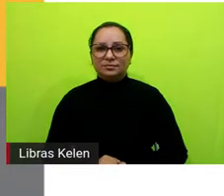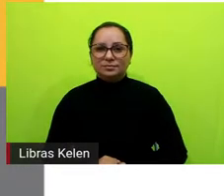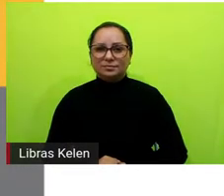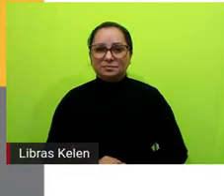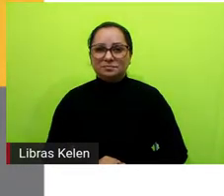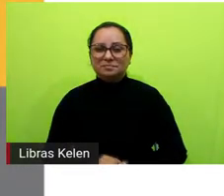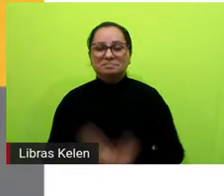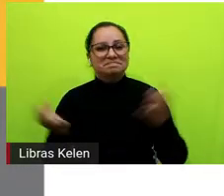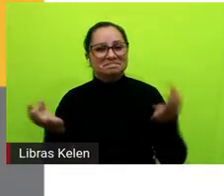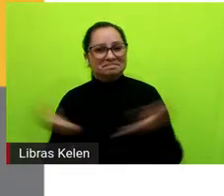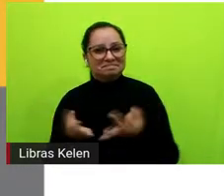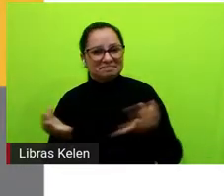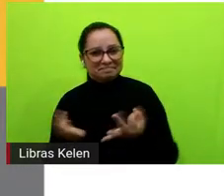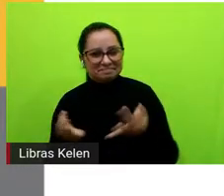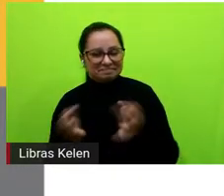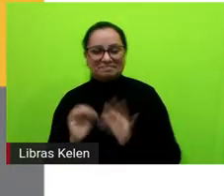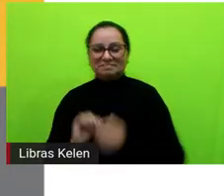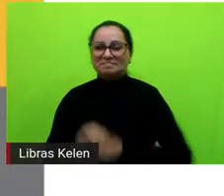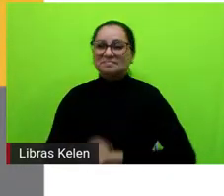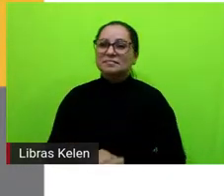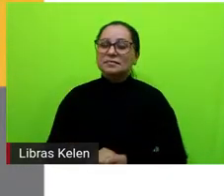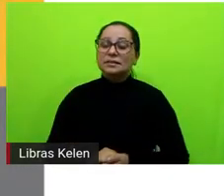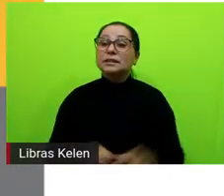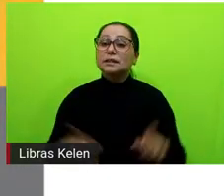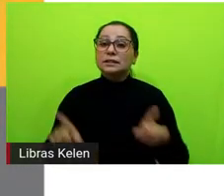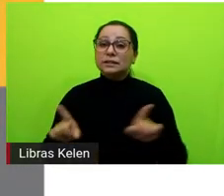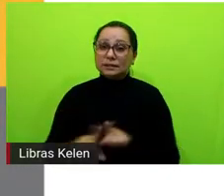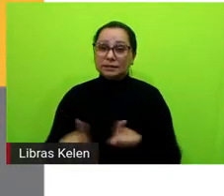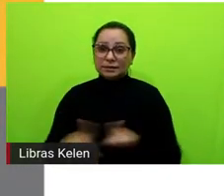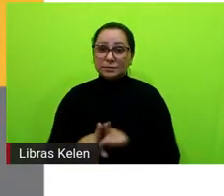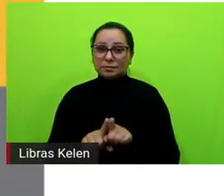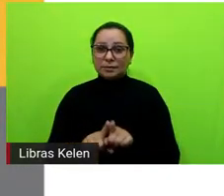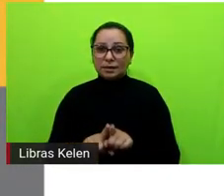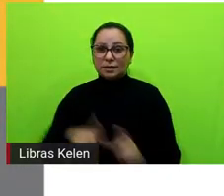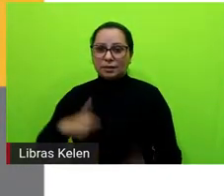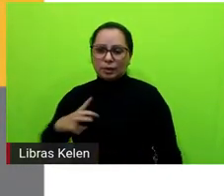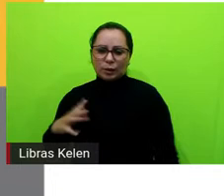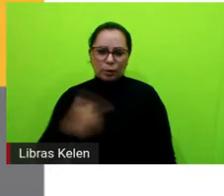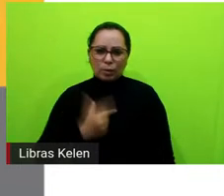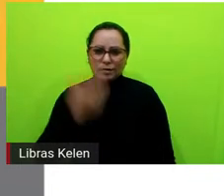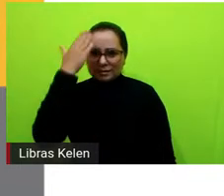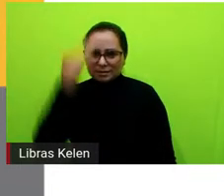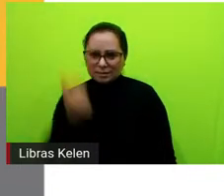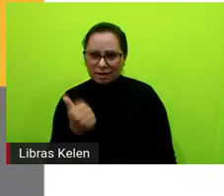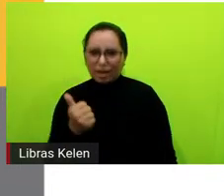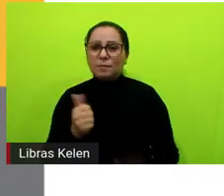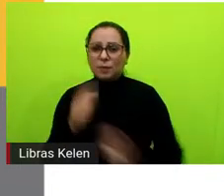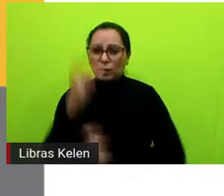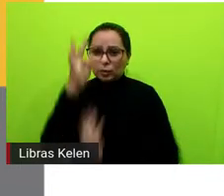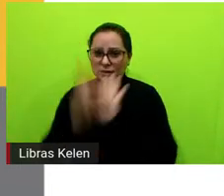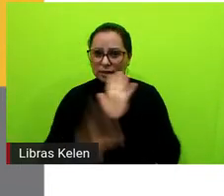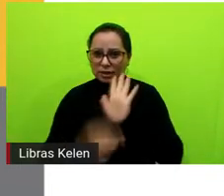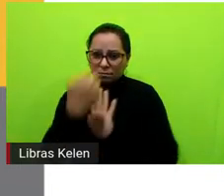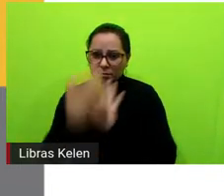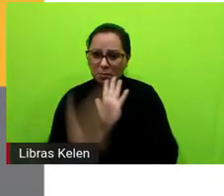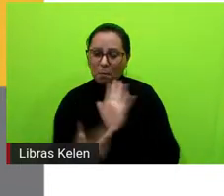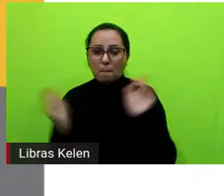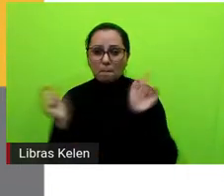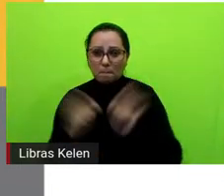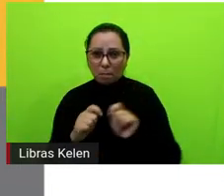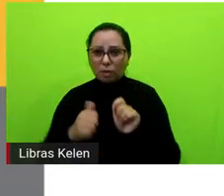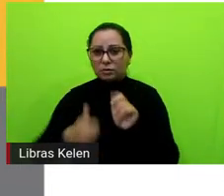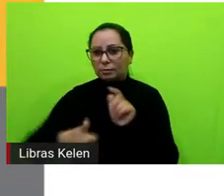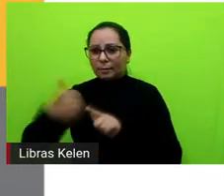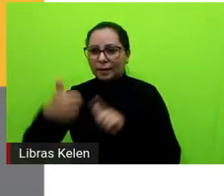Perfeito Fernanda e uma coisa aqui que todos nós já sabemos que a narrativa ela pode ter um foco em primeira ou em terceira